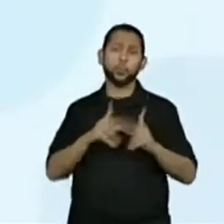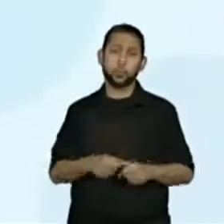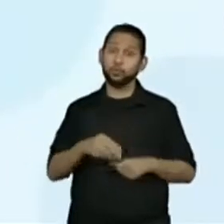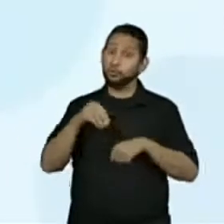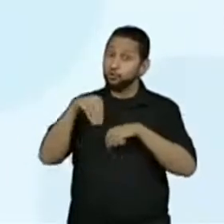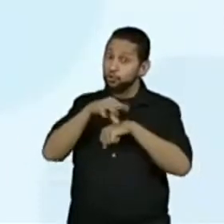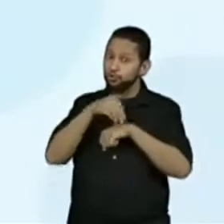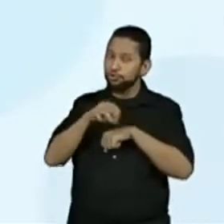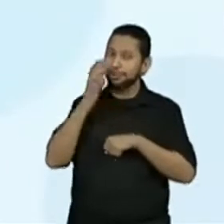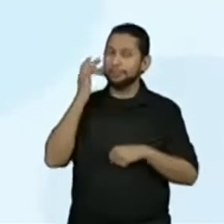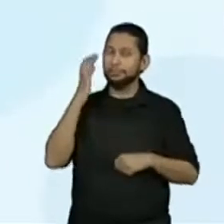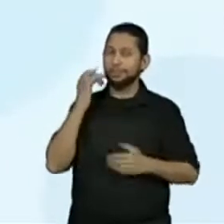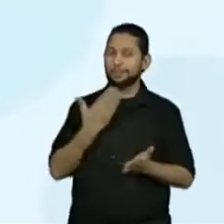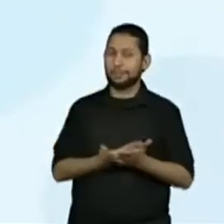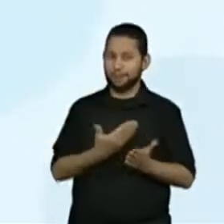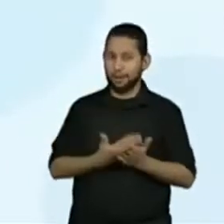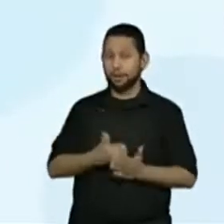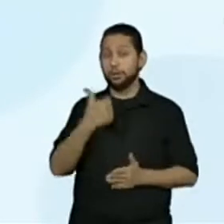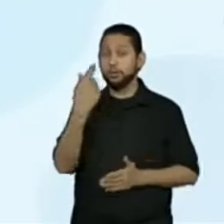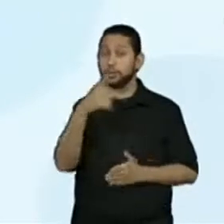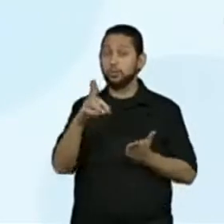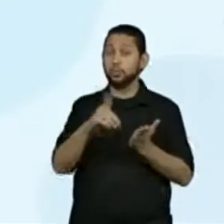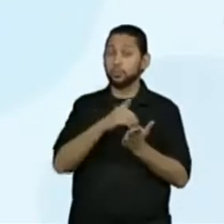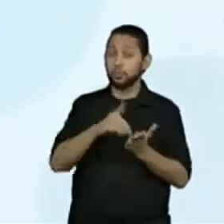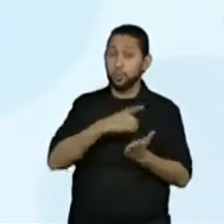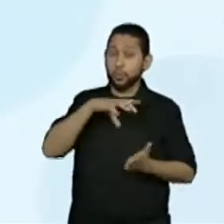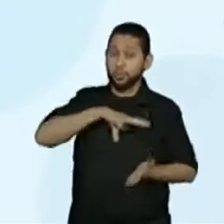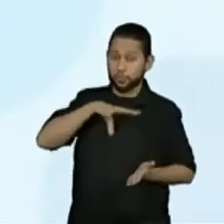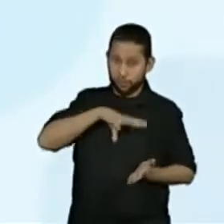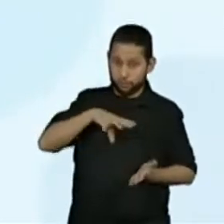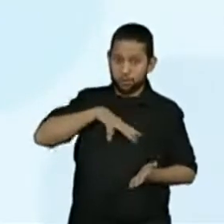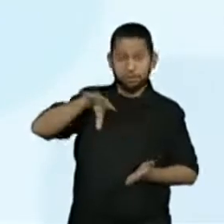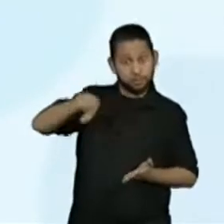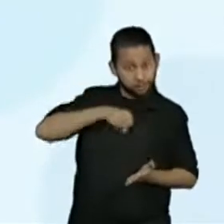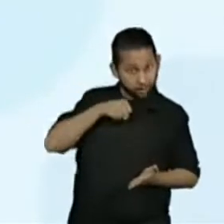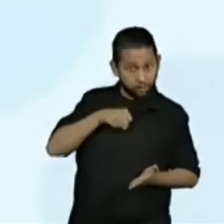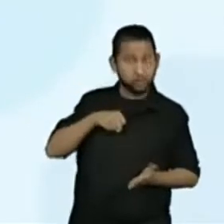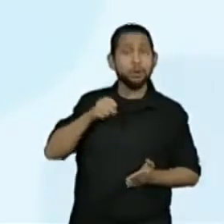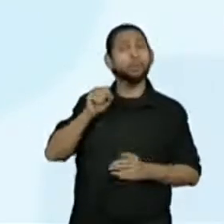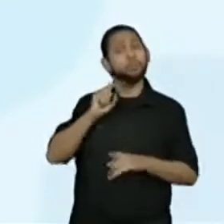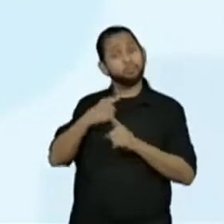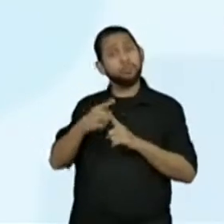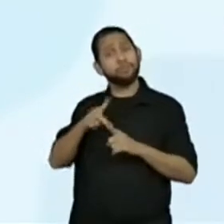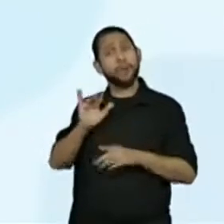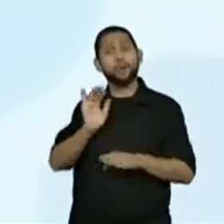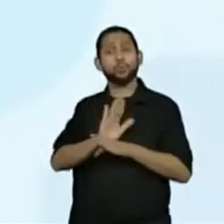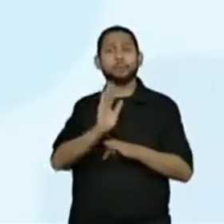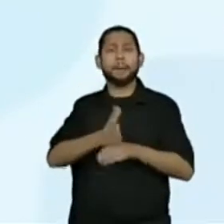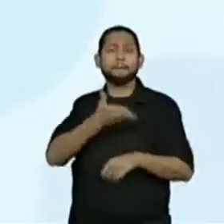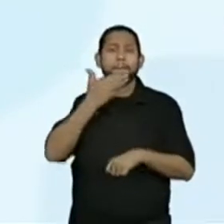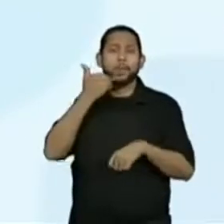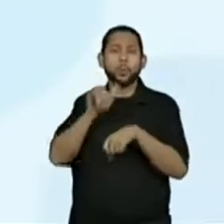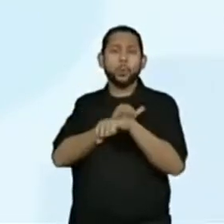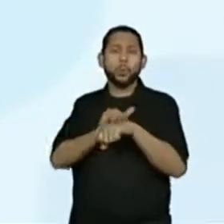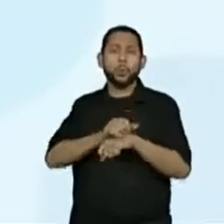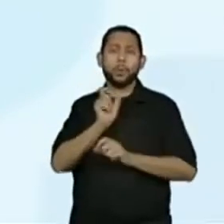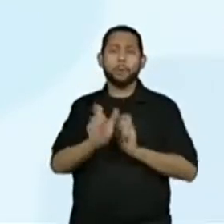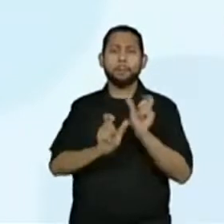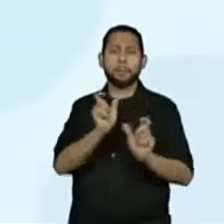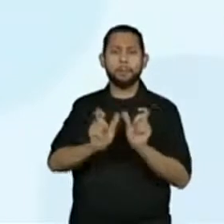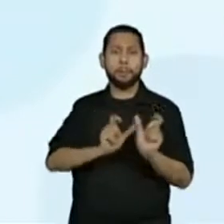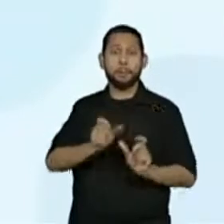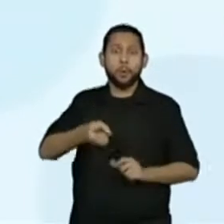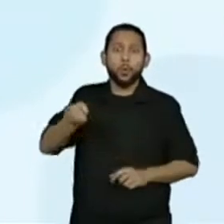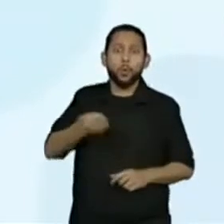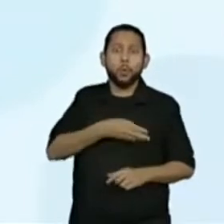dica para a aula de amanhã é pegar um dicionário de língua portuguesa, que poderá ser de grande ajuda para melhorarmos a escrita desta